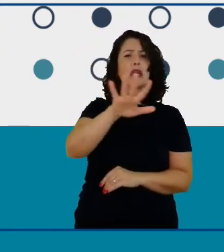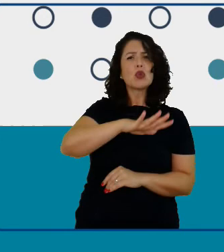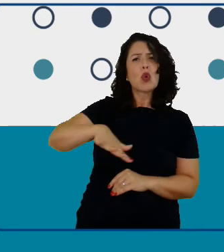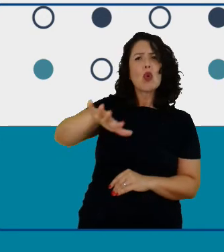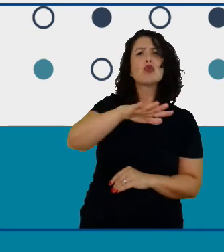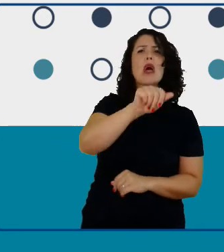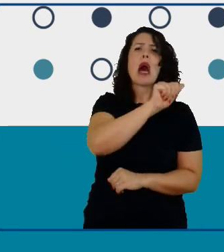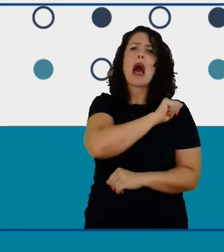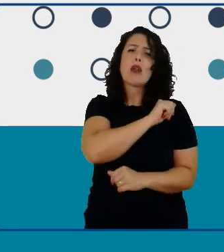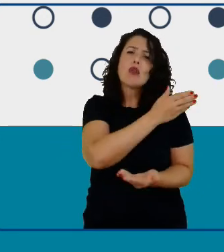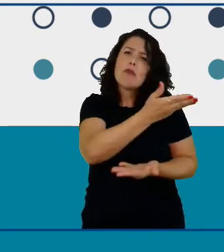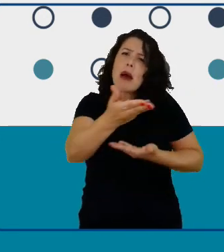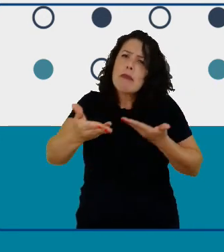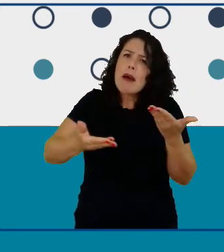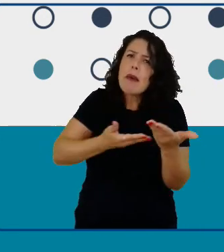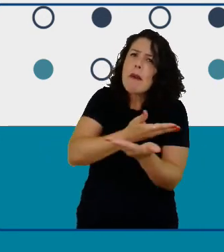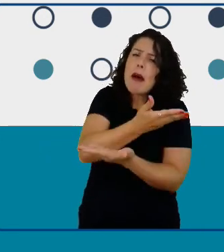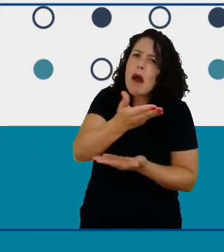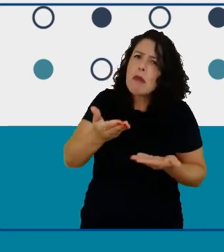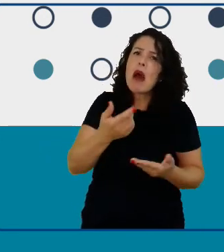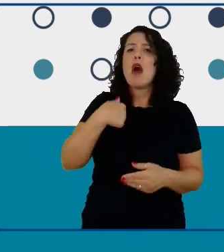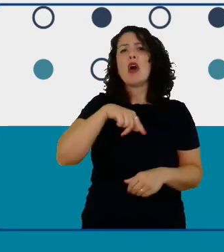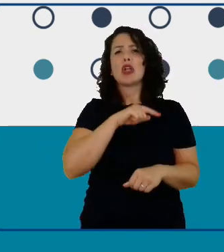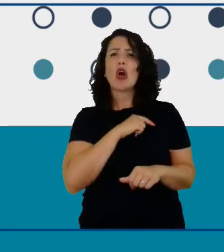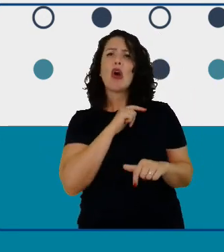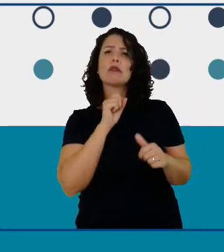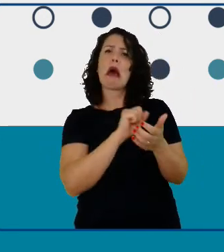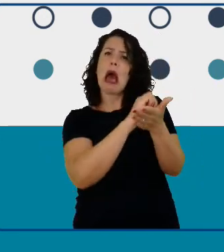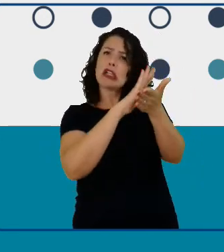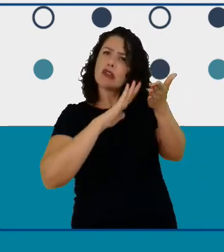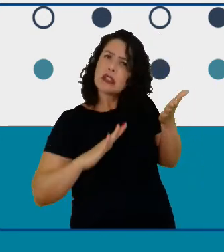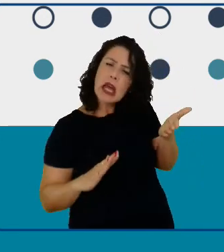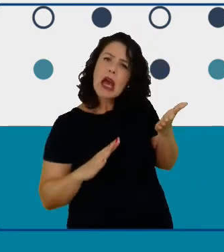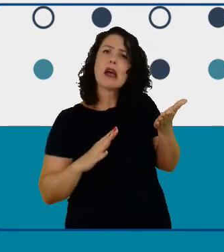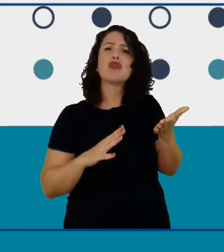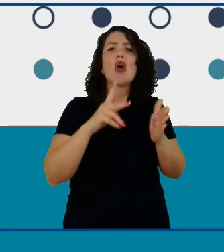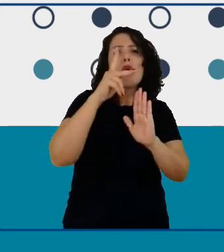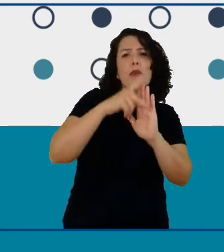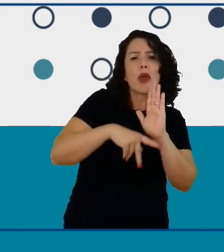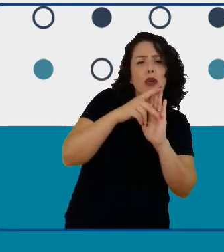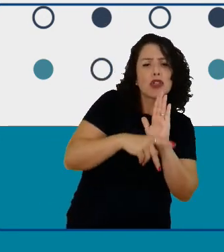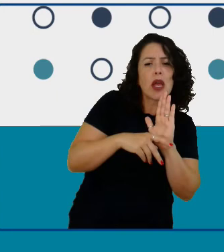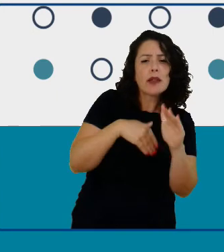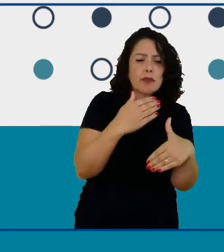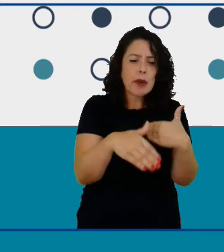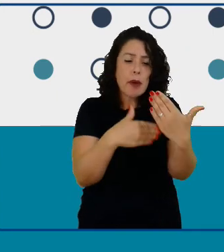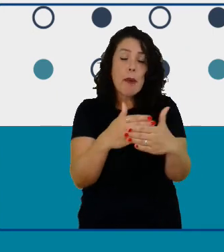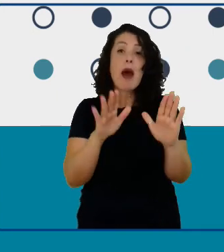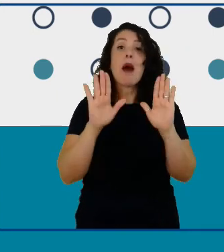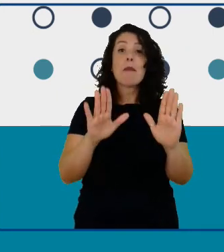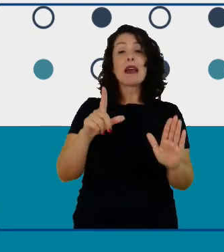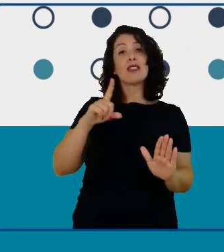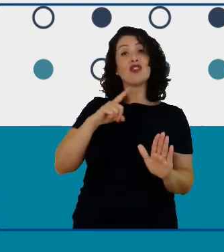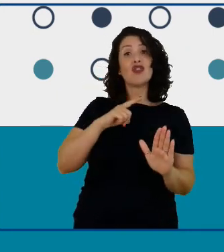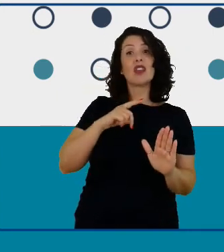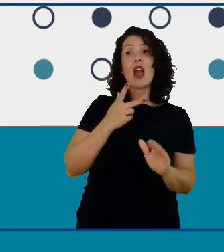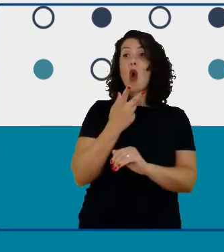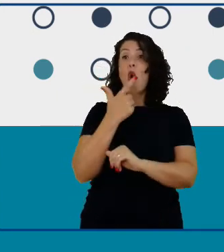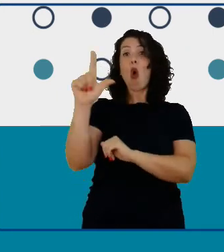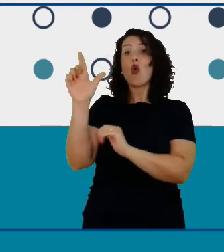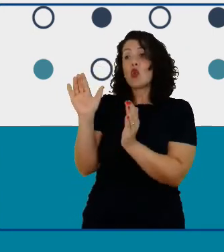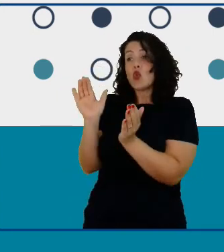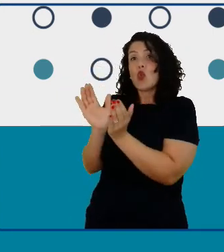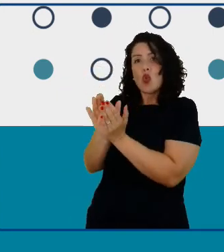os exercícios que a gente estava realizando juntos mini projetos etc só que eles tinham grupos separados dos alunos